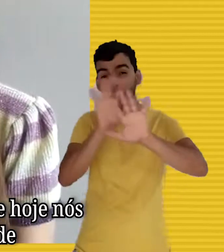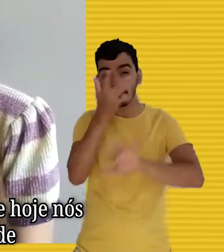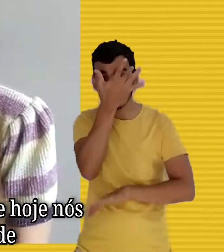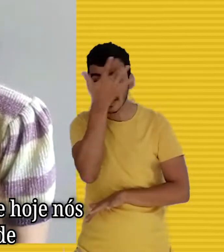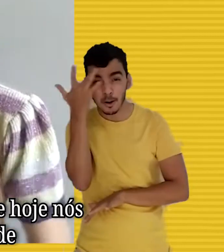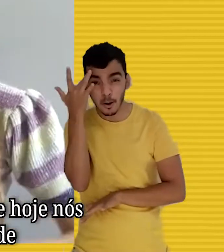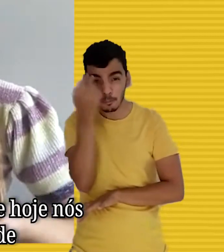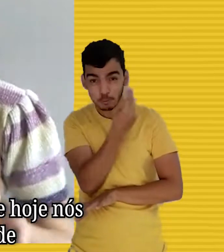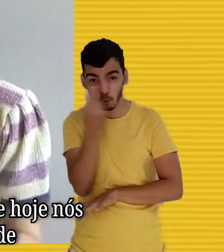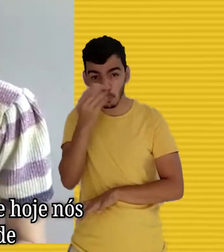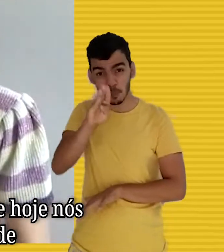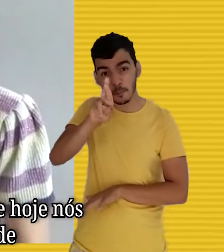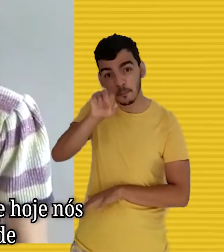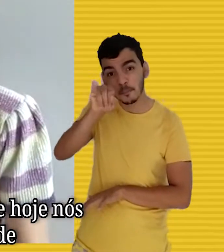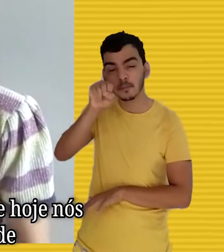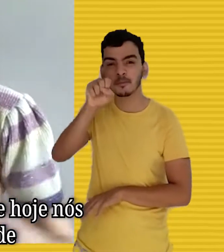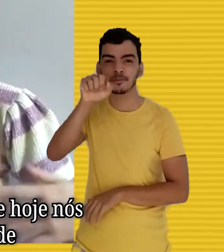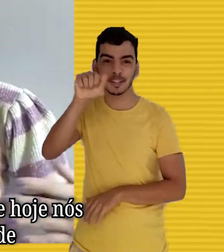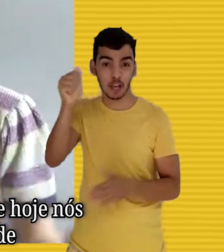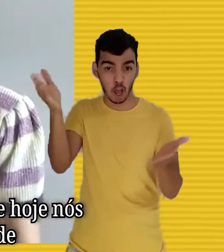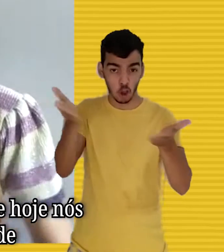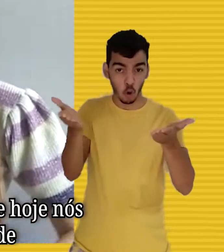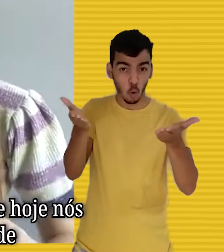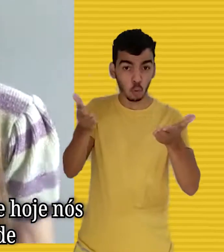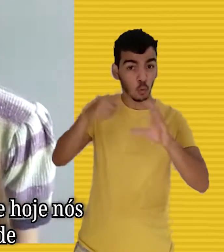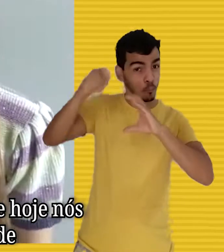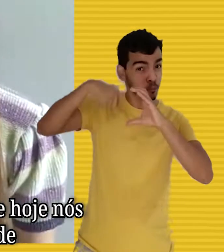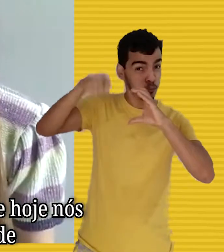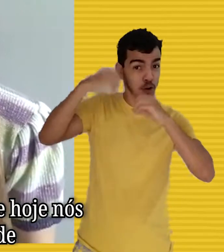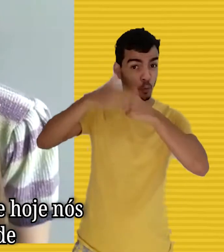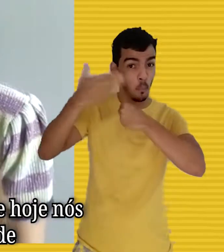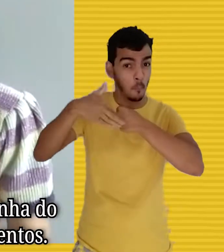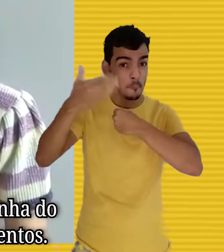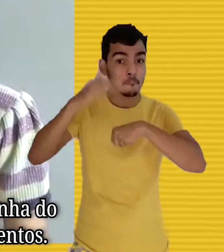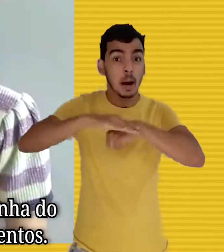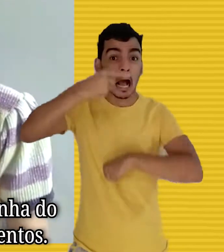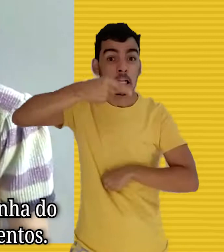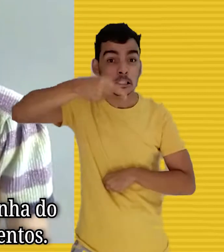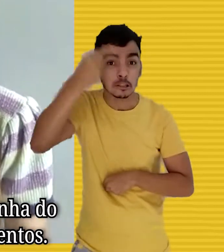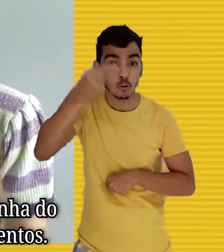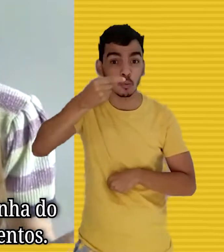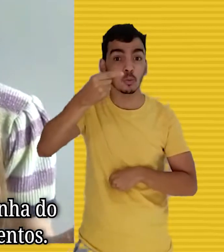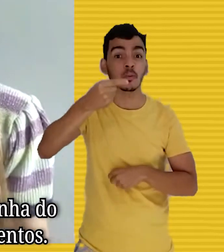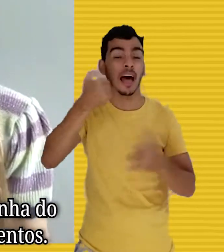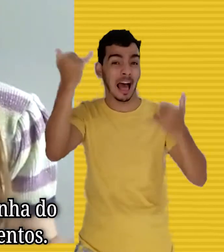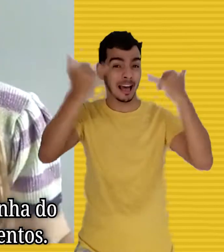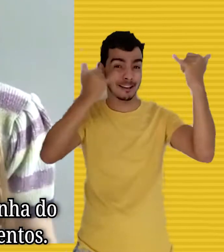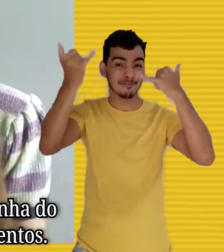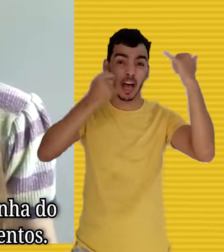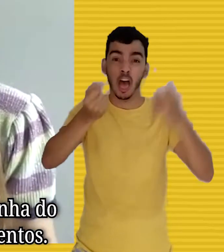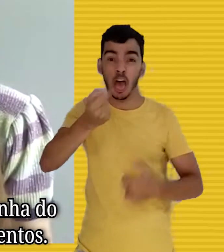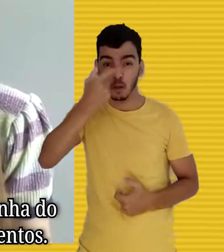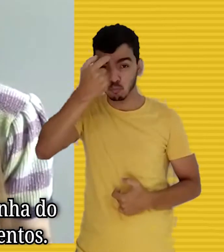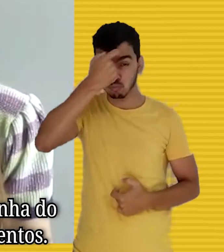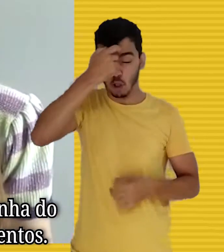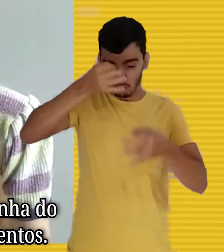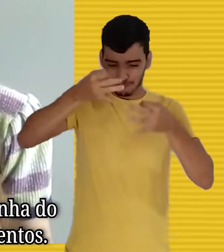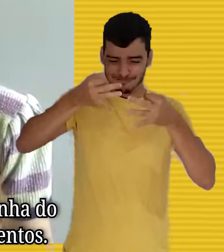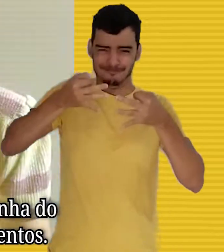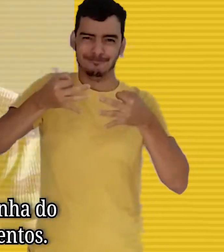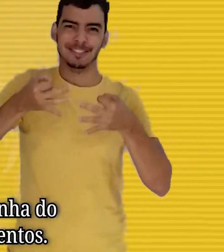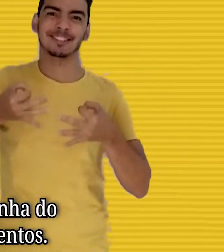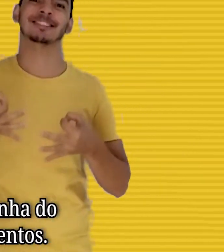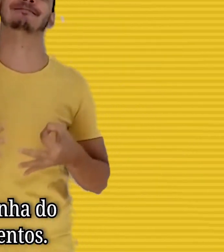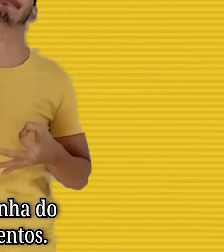Olá pessoal, me chamo Brisa e hoje nós vamos dar continuidade à série de vídeos da campanha do uso racional de